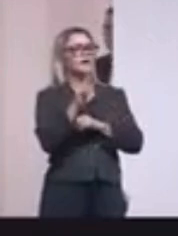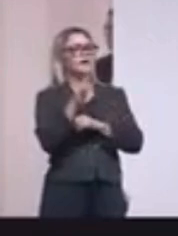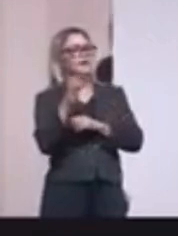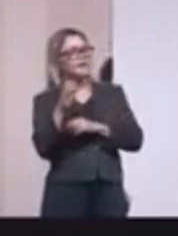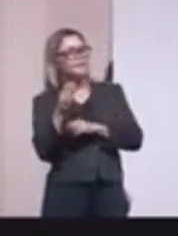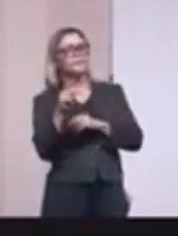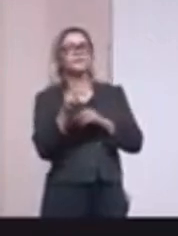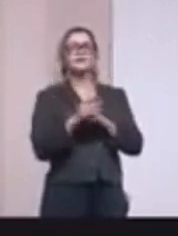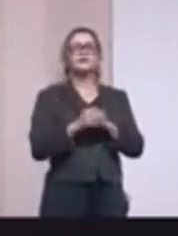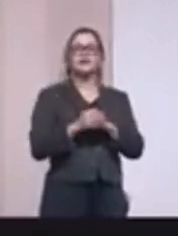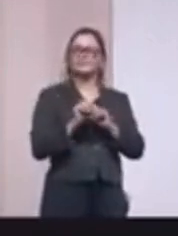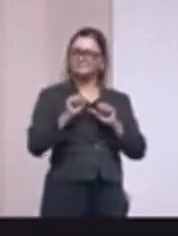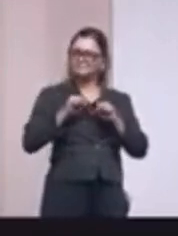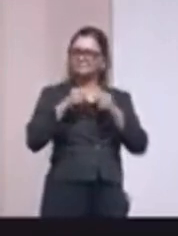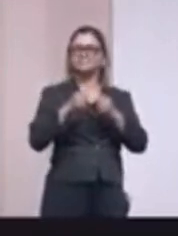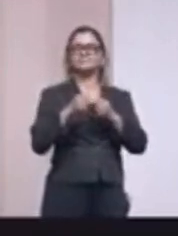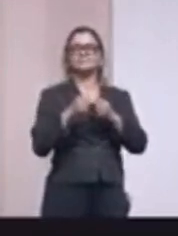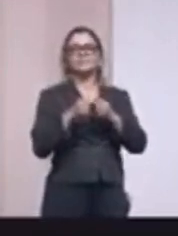muito,